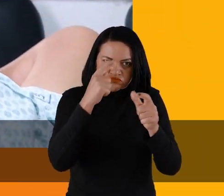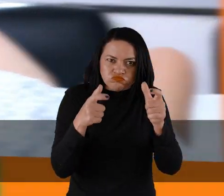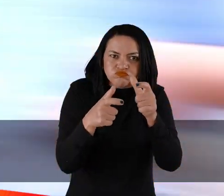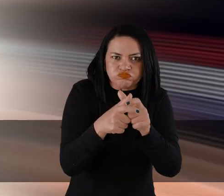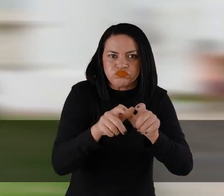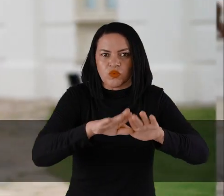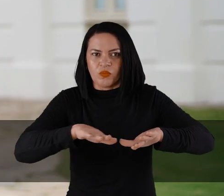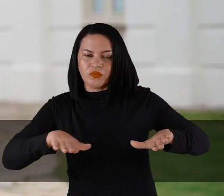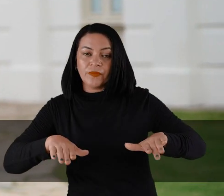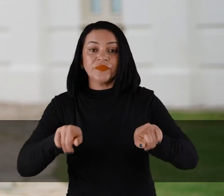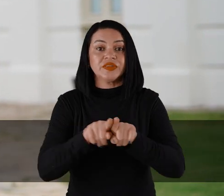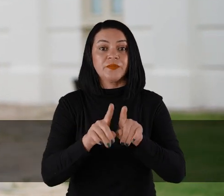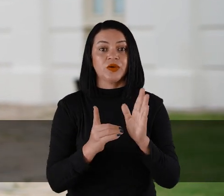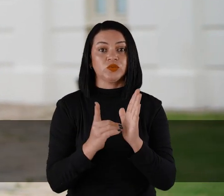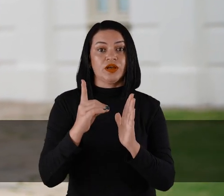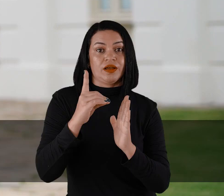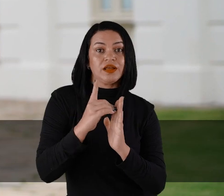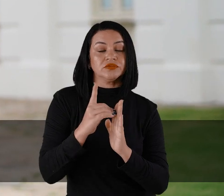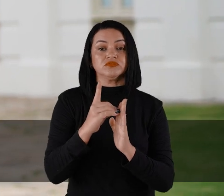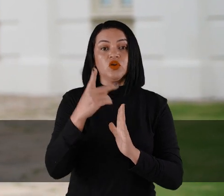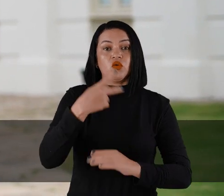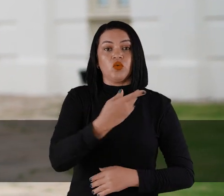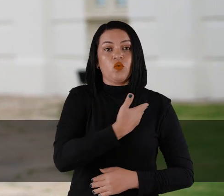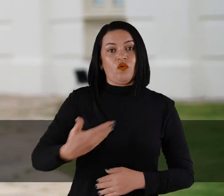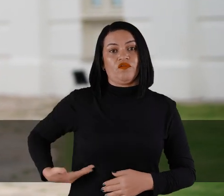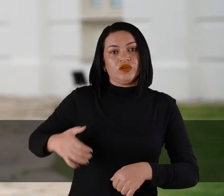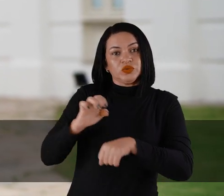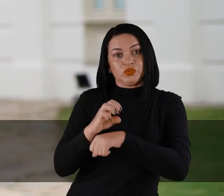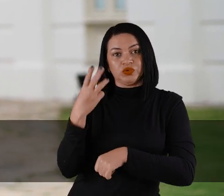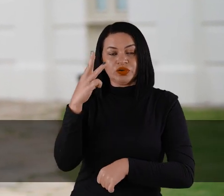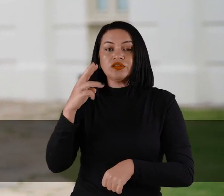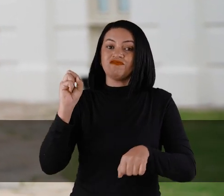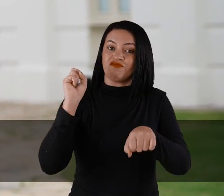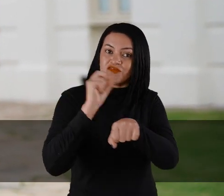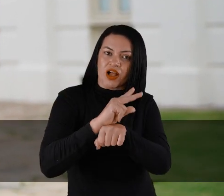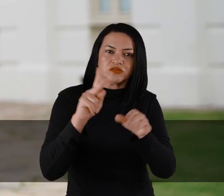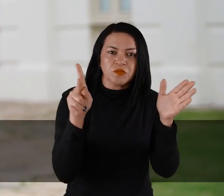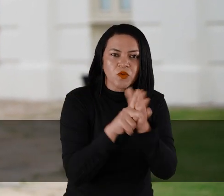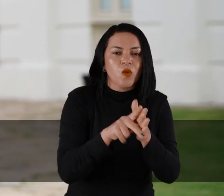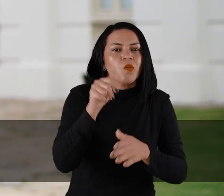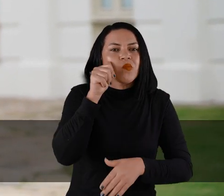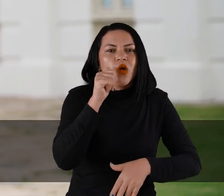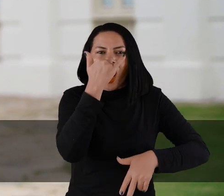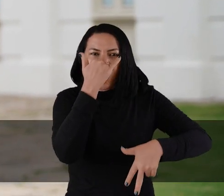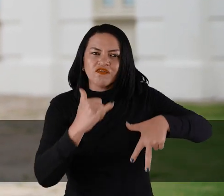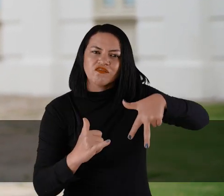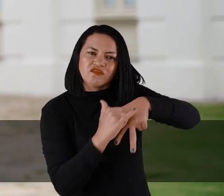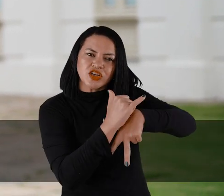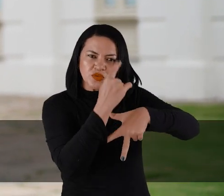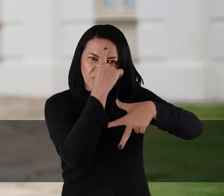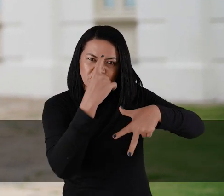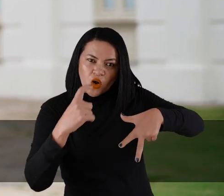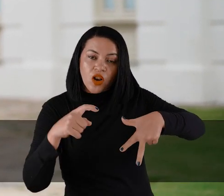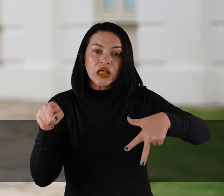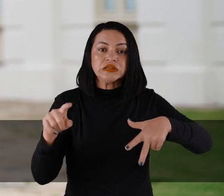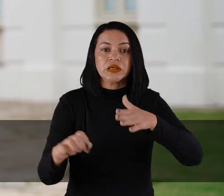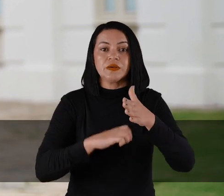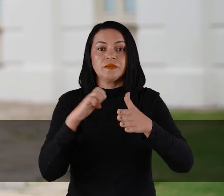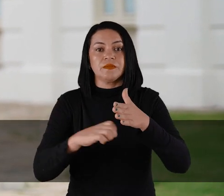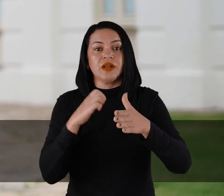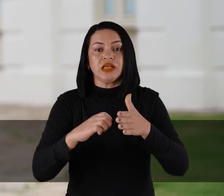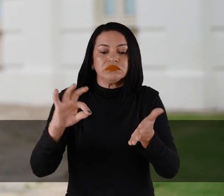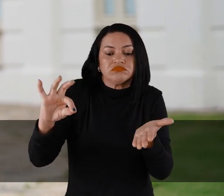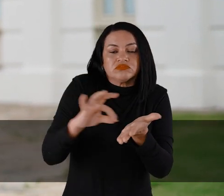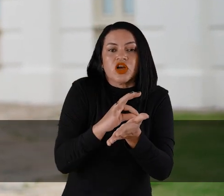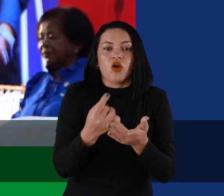microcefalia. E um decreto do Governo do Estado prevê vagas exclusivas para mulheres vítimas de violência e empresas que assinarem contrato